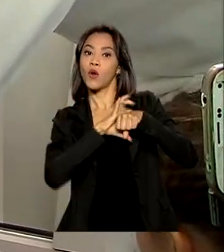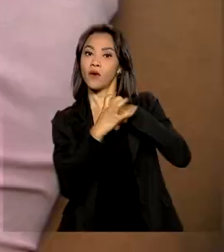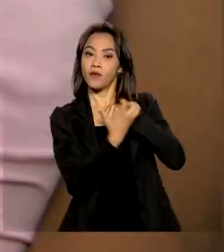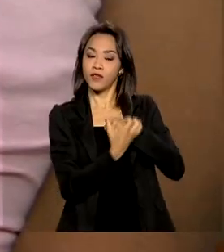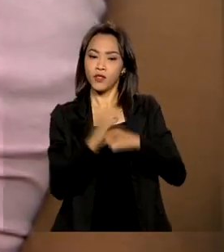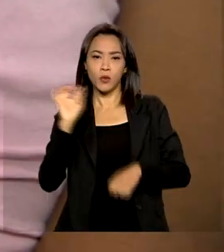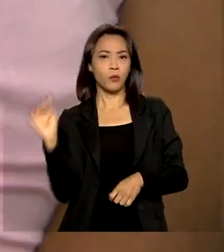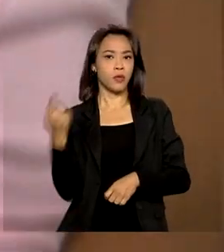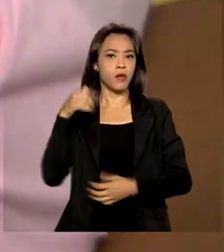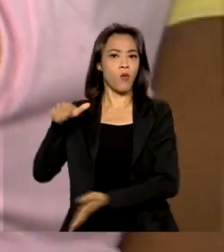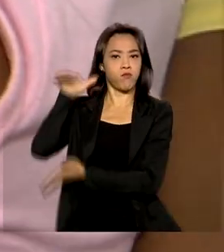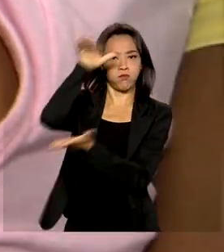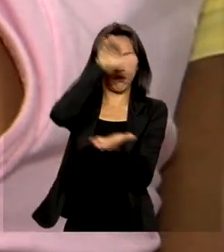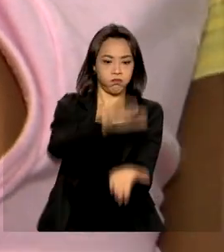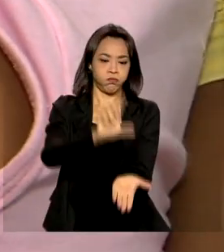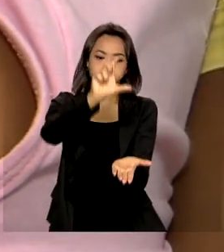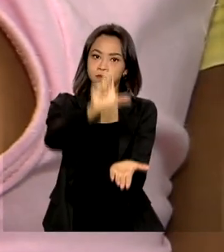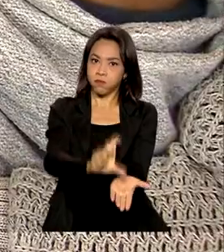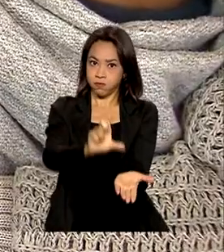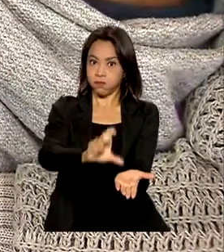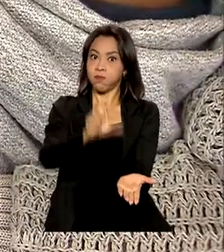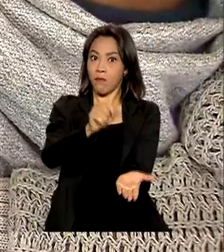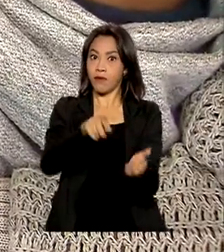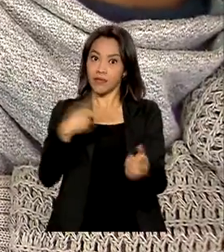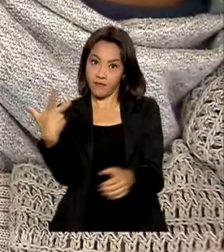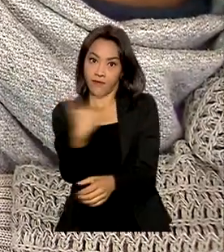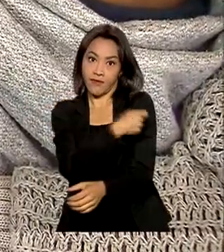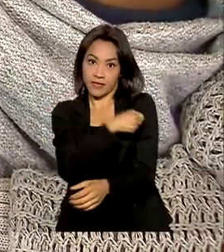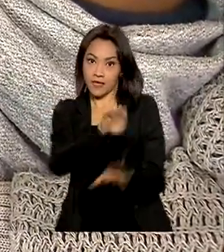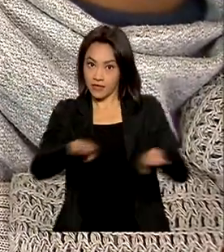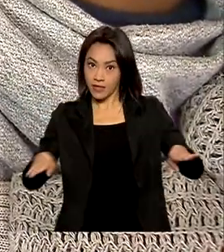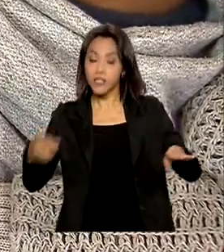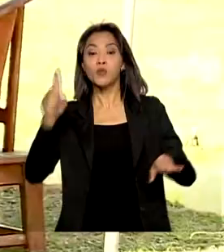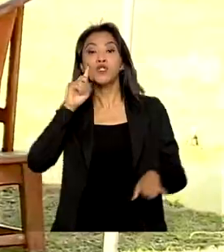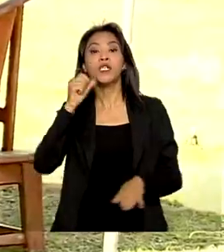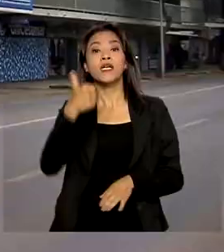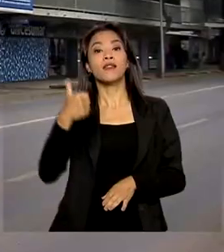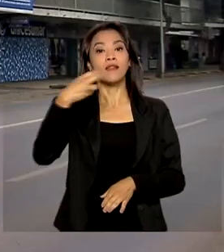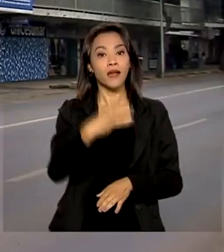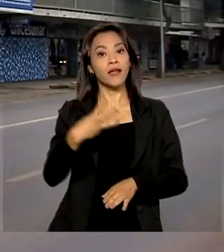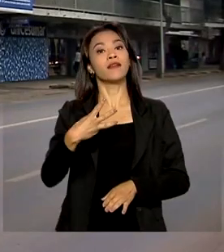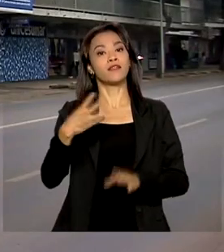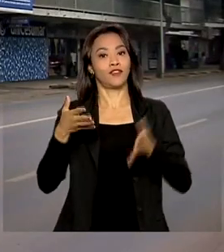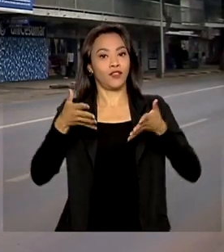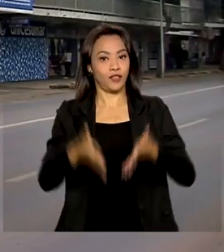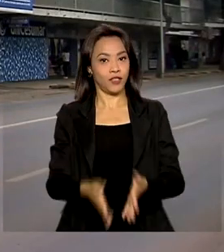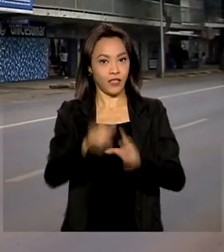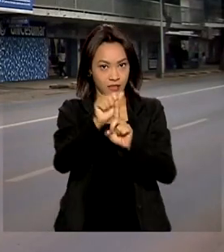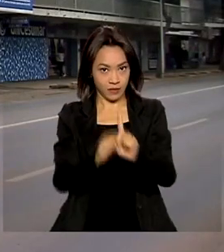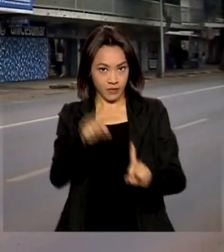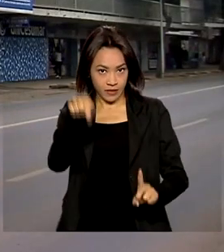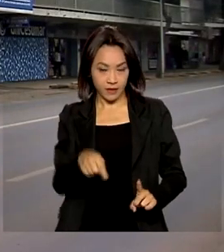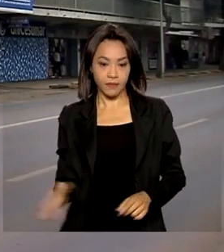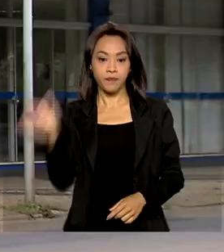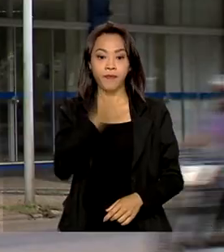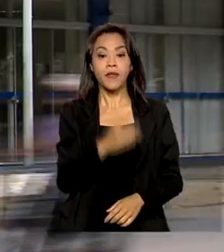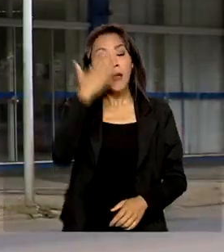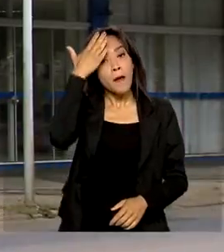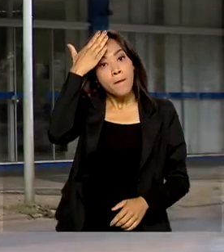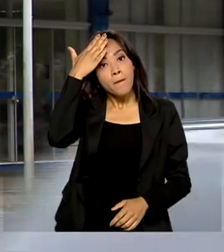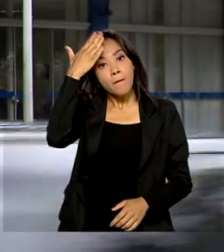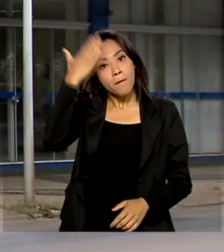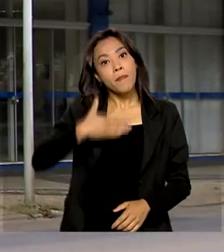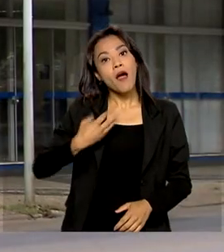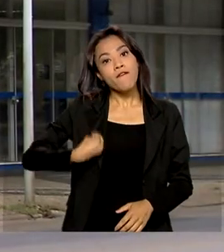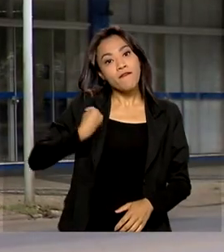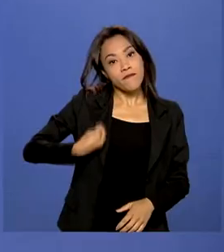lote de vacina infantil chega no Brasil no dia 13 deste mês. Prova de vida do INSS volta a